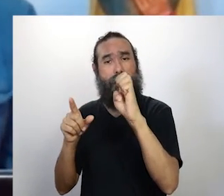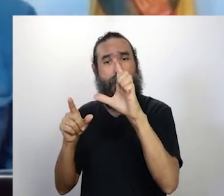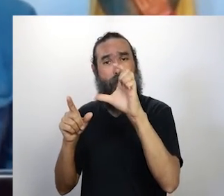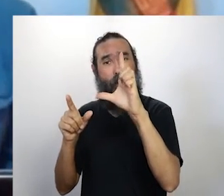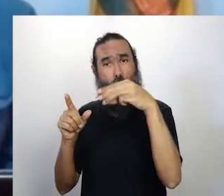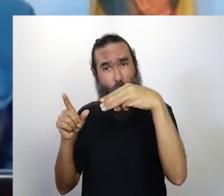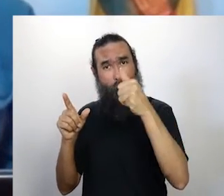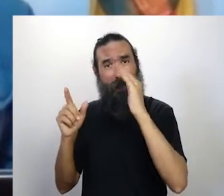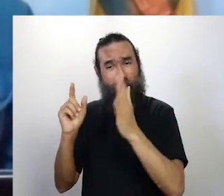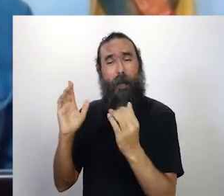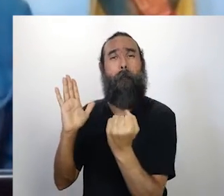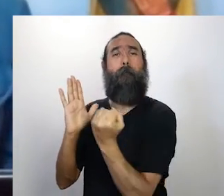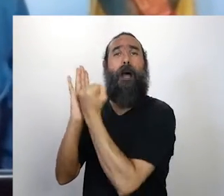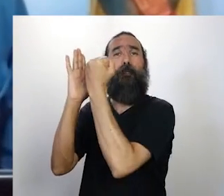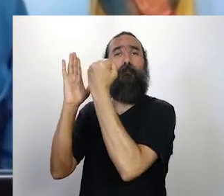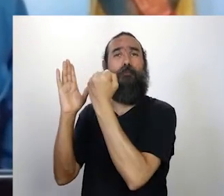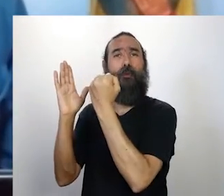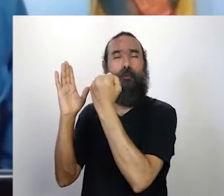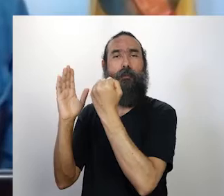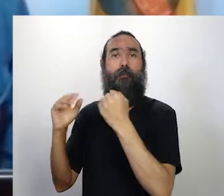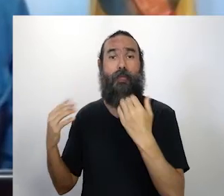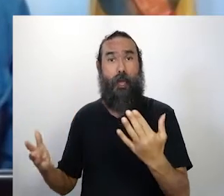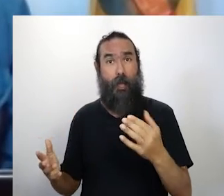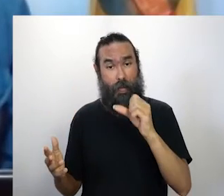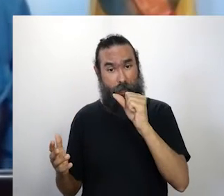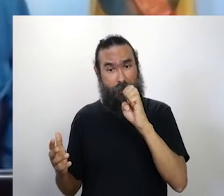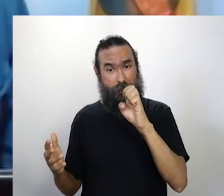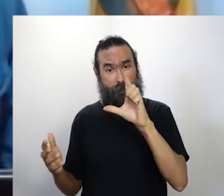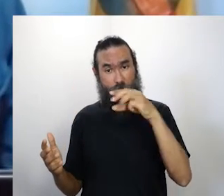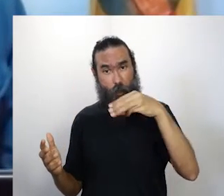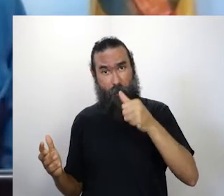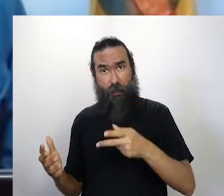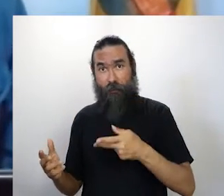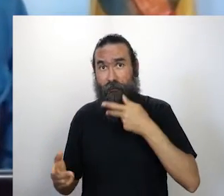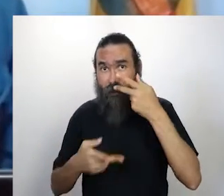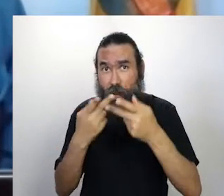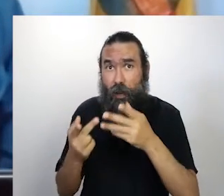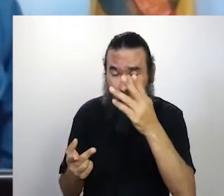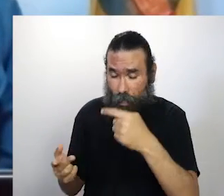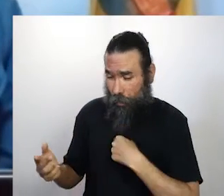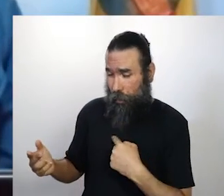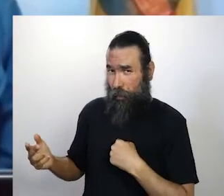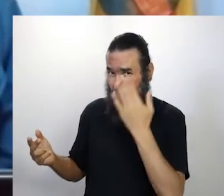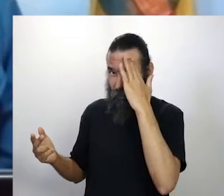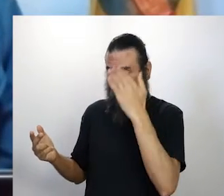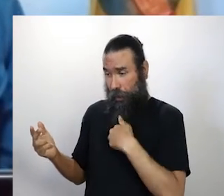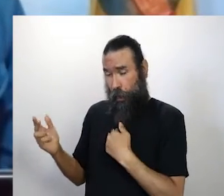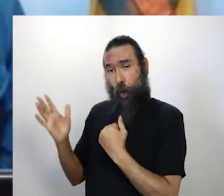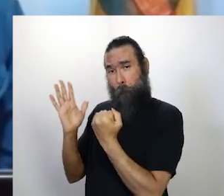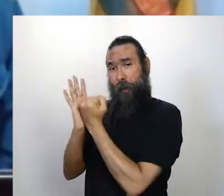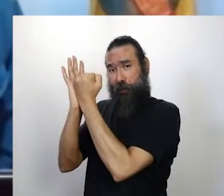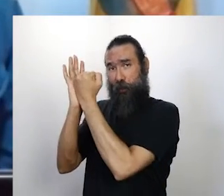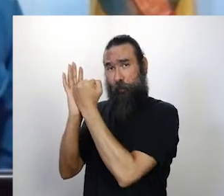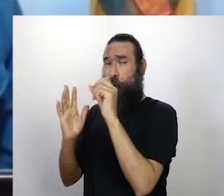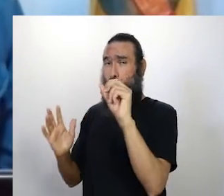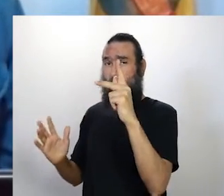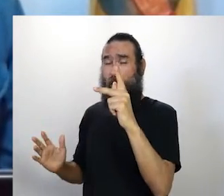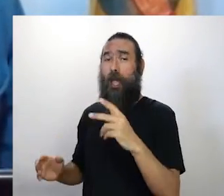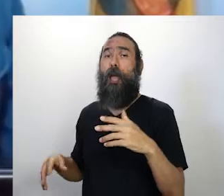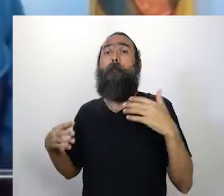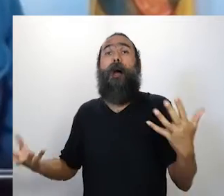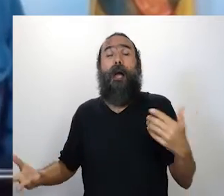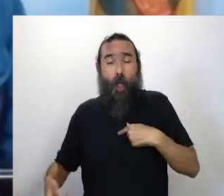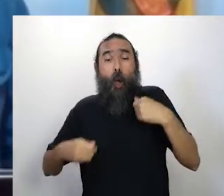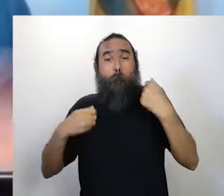olha, eu queria só dizer uma coisa, eu sou patrimônio material, mas eu preciso ainda fazer meu show para ganhar o meu pão, porque se eu não der o meu